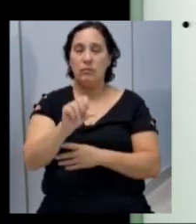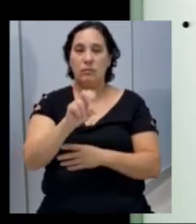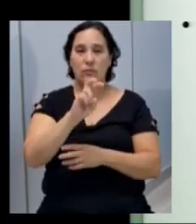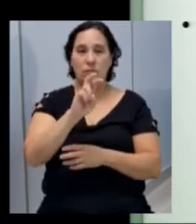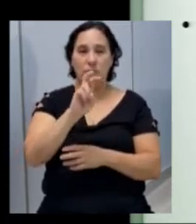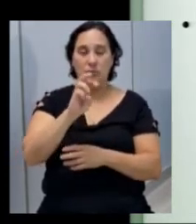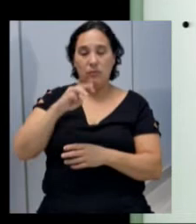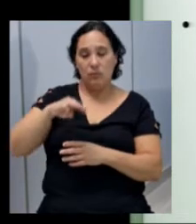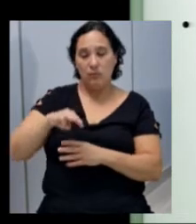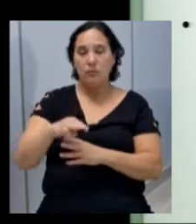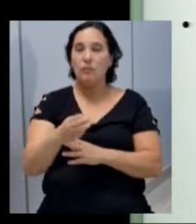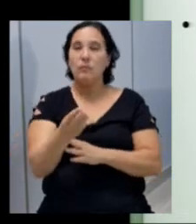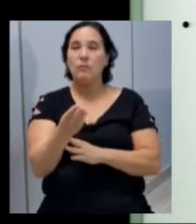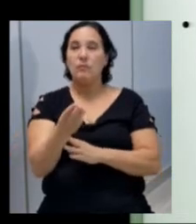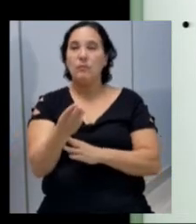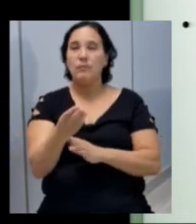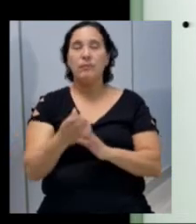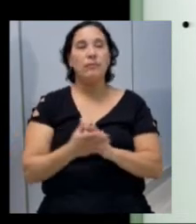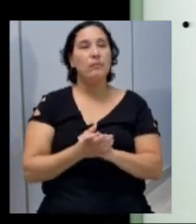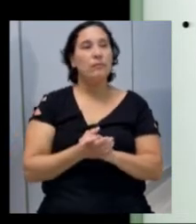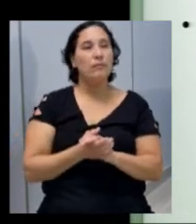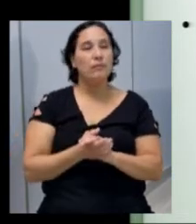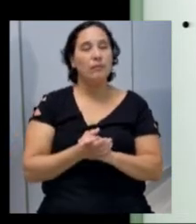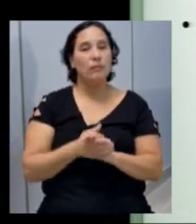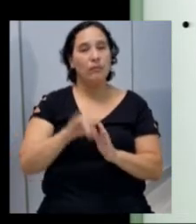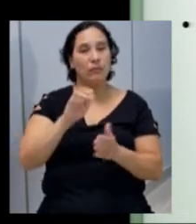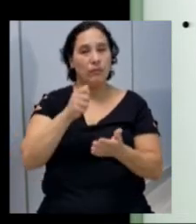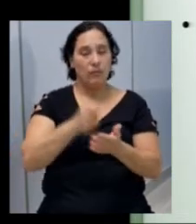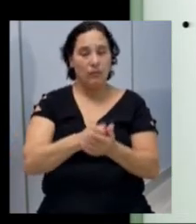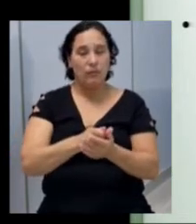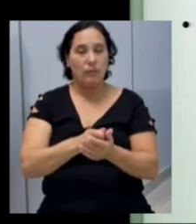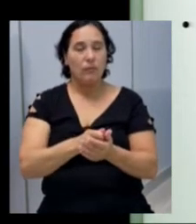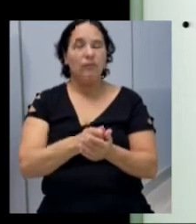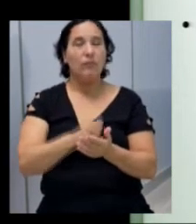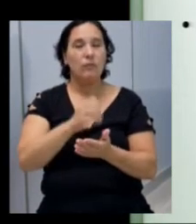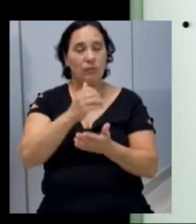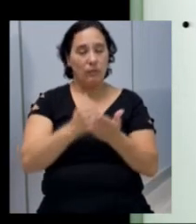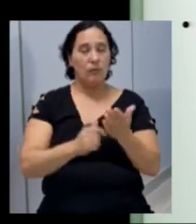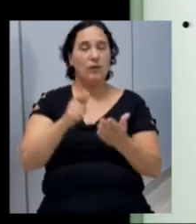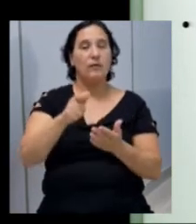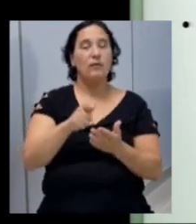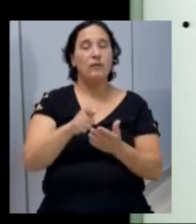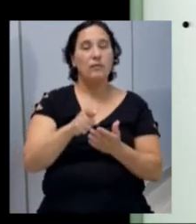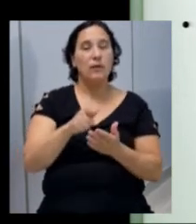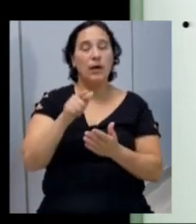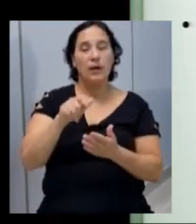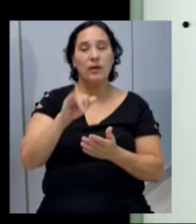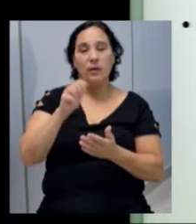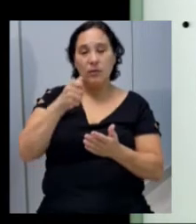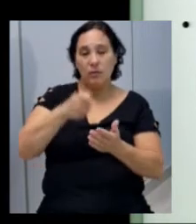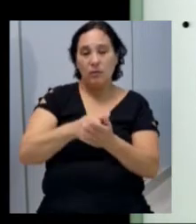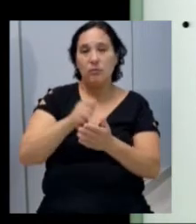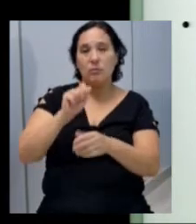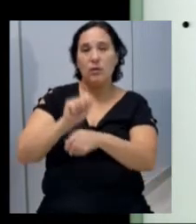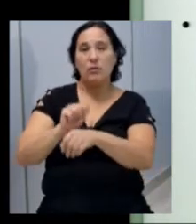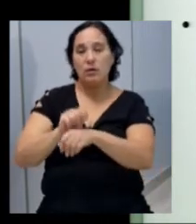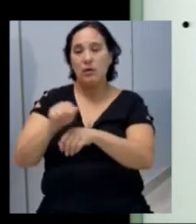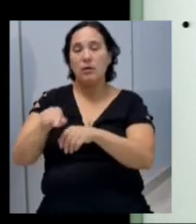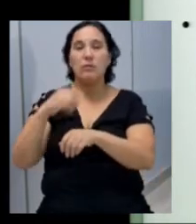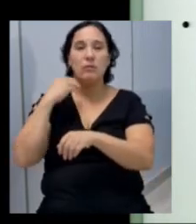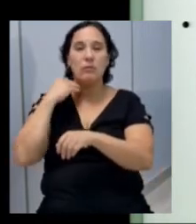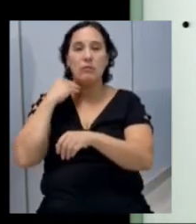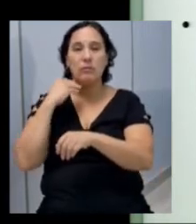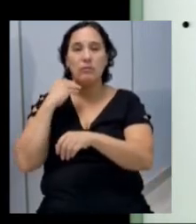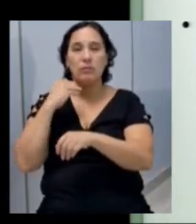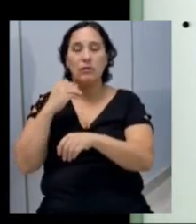5 milhões e 964 mil. De imposto de renda. Esse imposto de renda é aquele imposto de renda retido na fonte dos